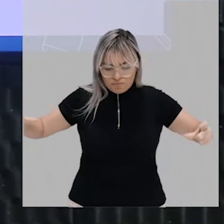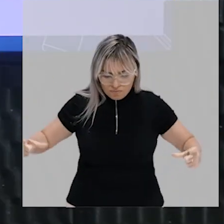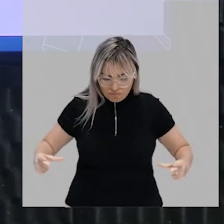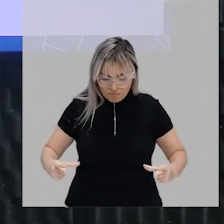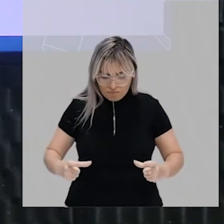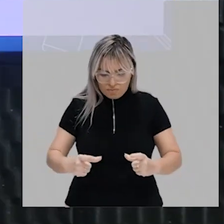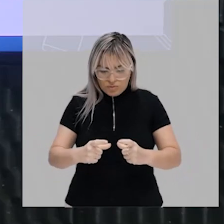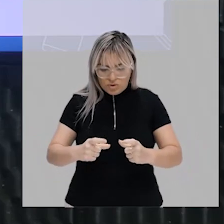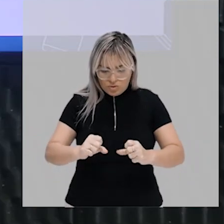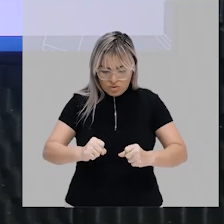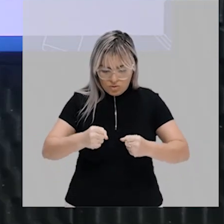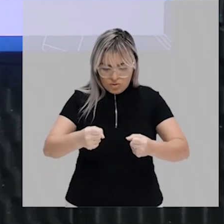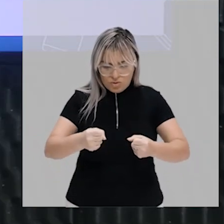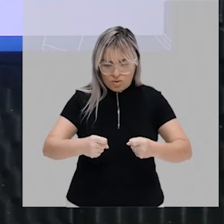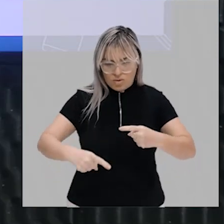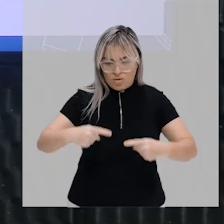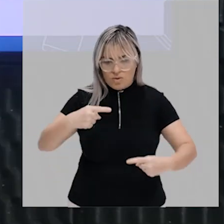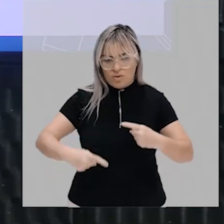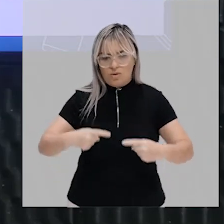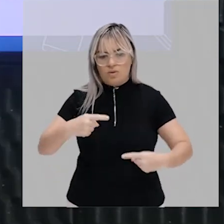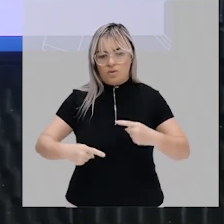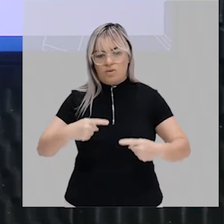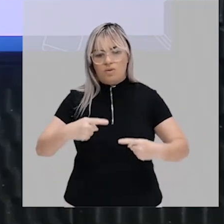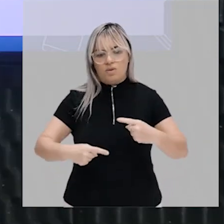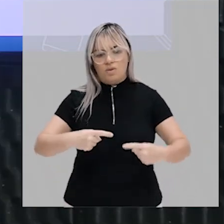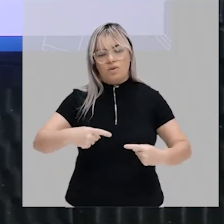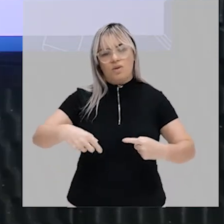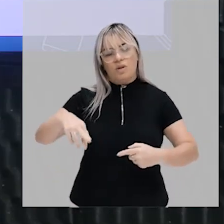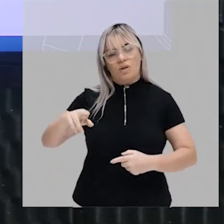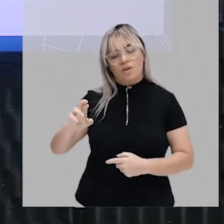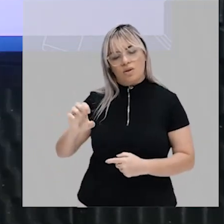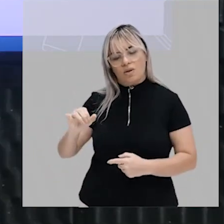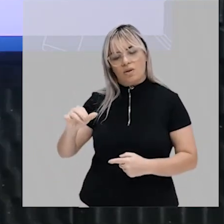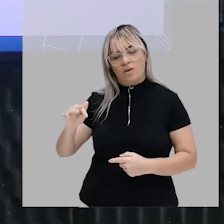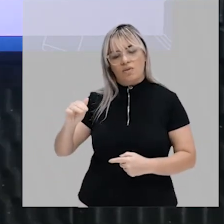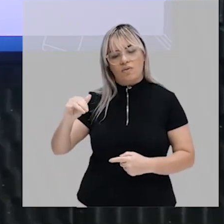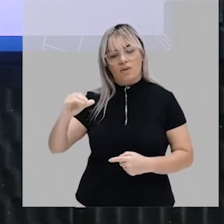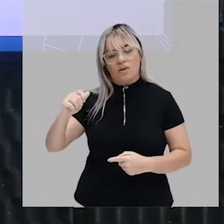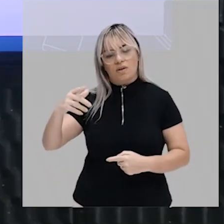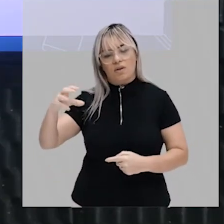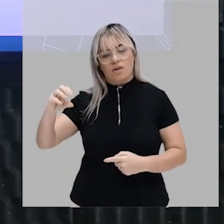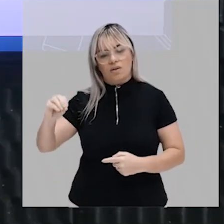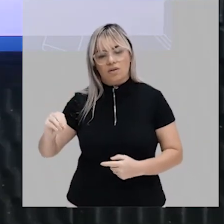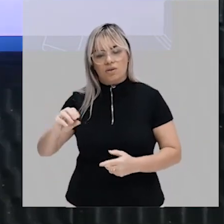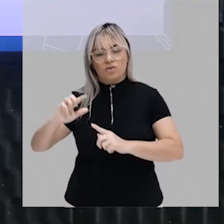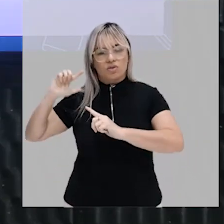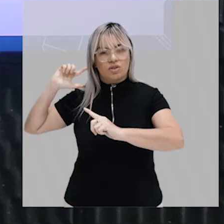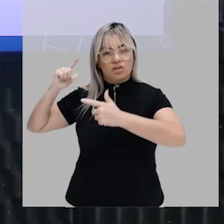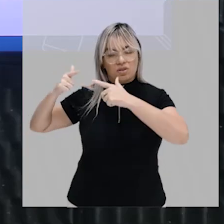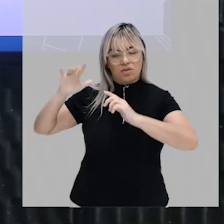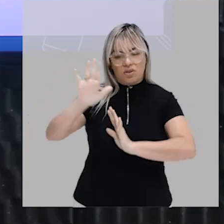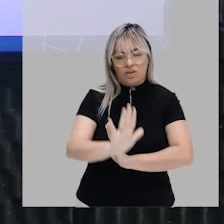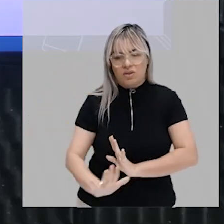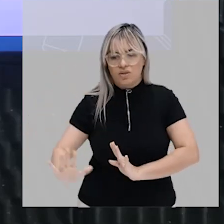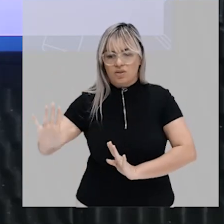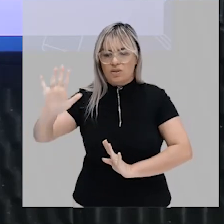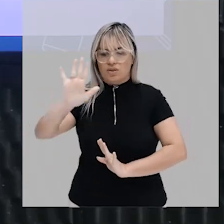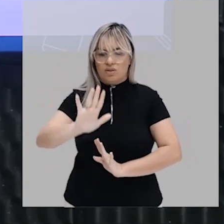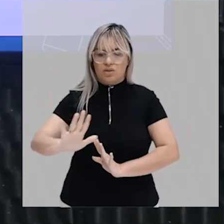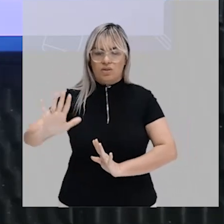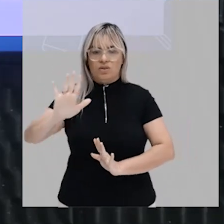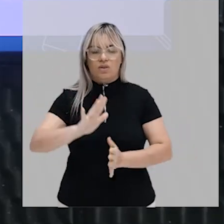política e reificação de tradições nacionais e a afirmação de uma